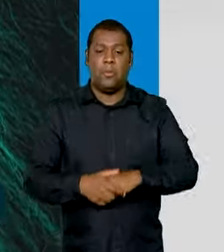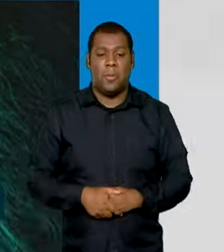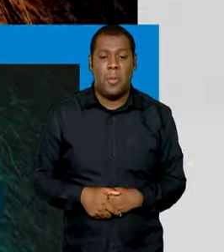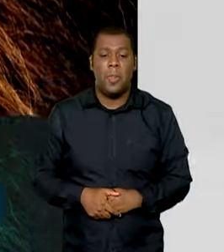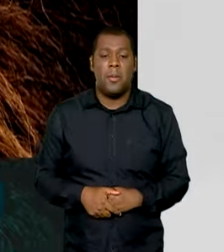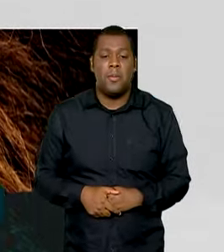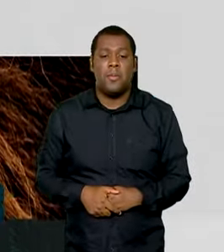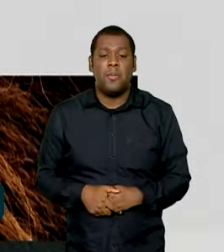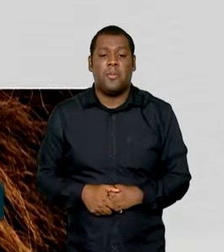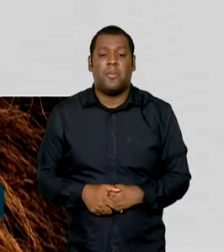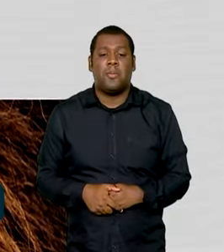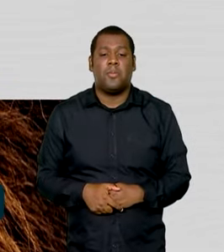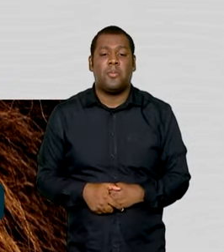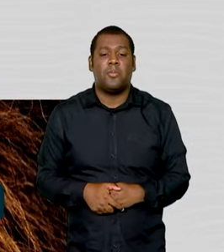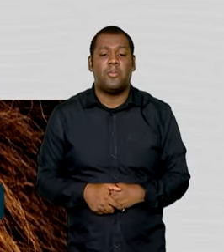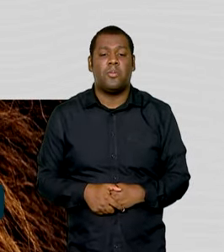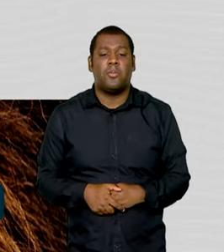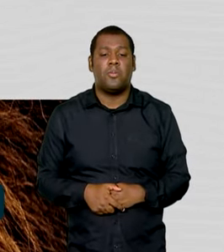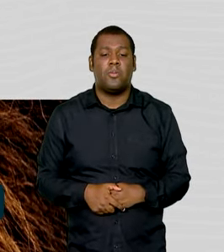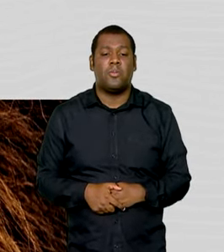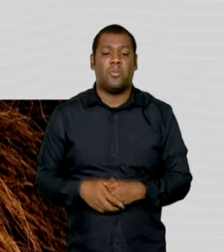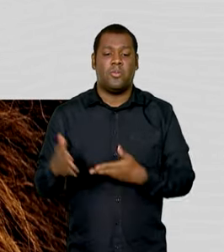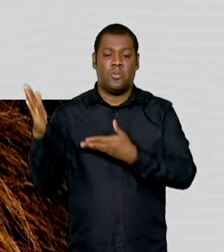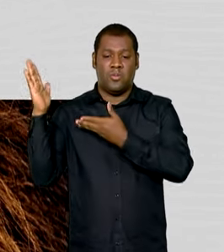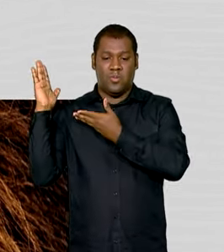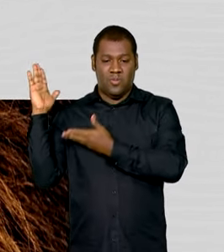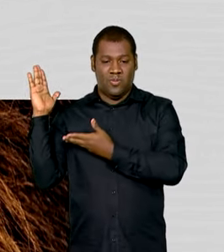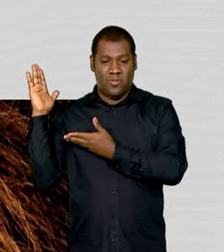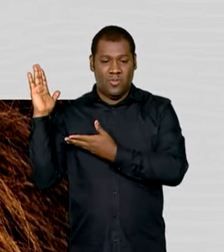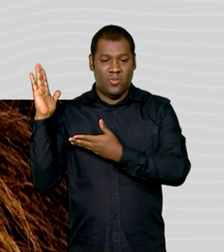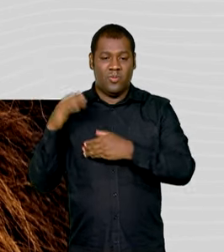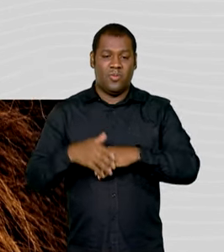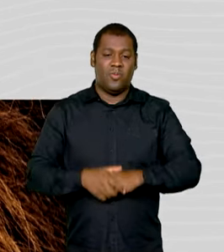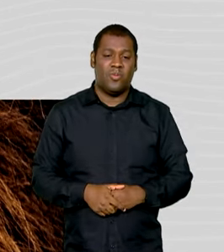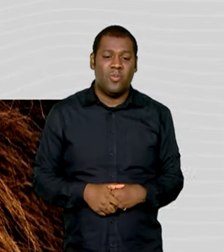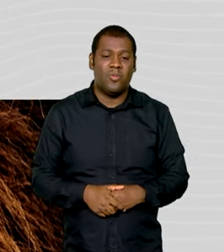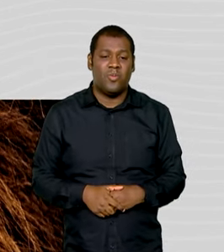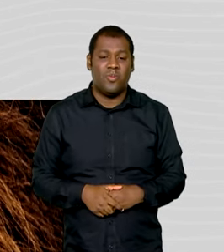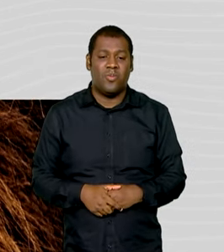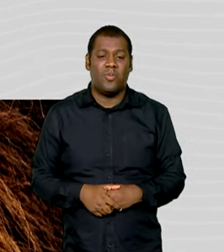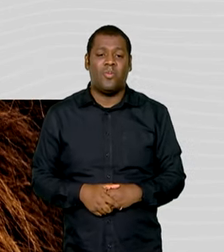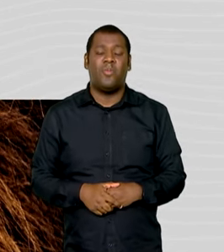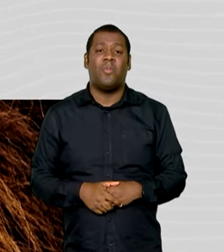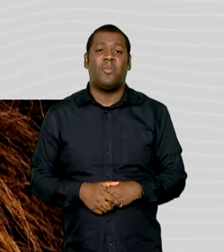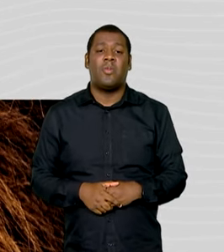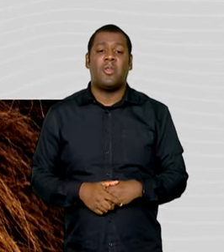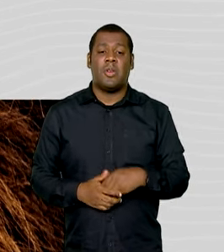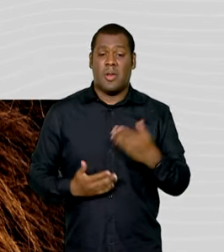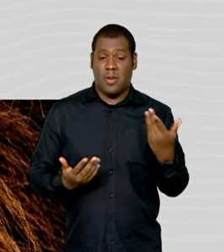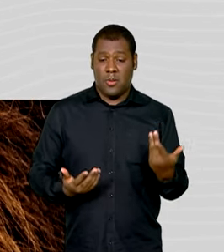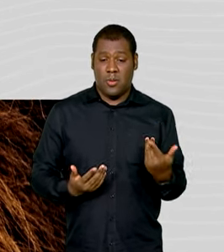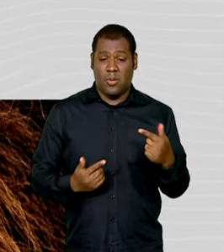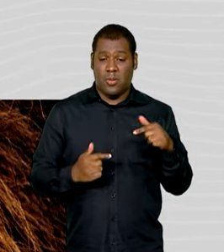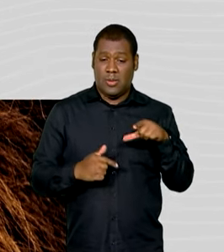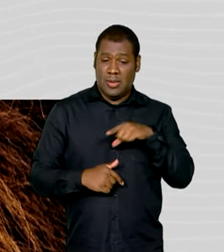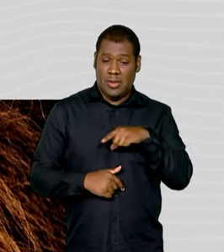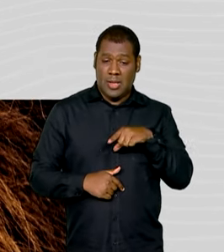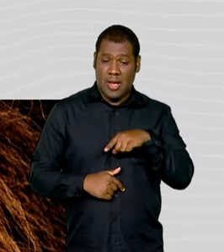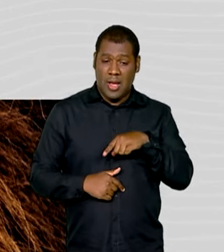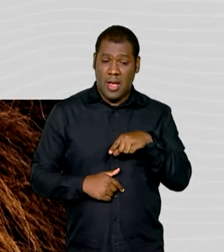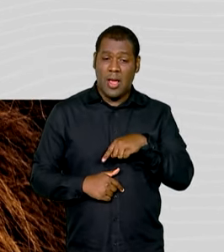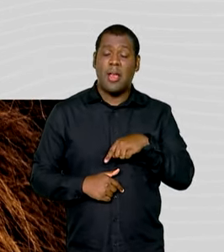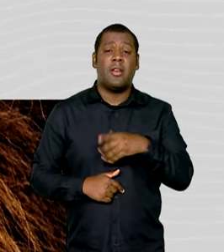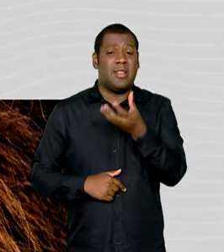Foi alterada a primeira faixa da tabela progressiva mensal, com elevação do limite de aplicação de alíquota zero